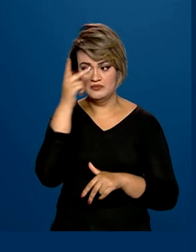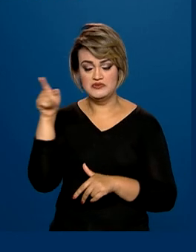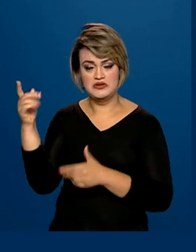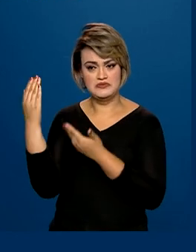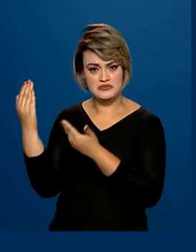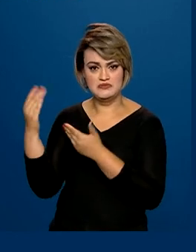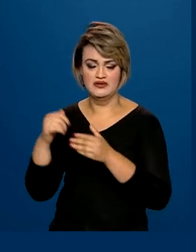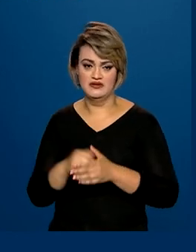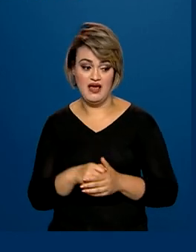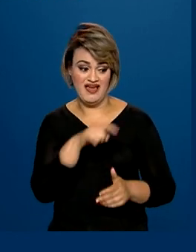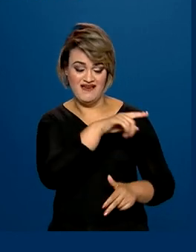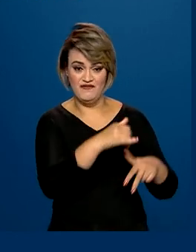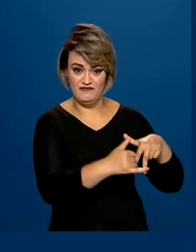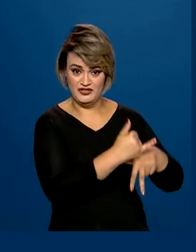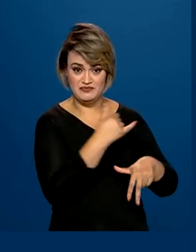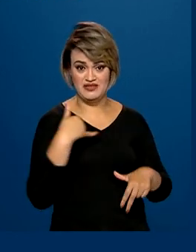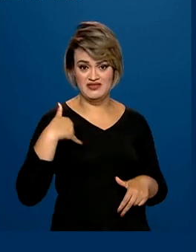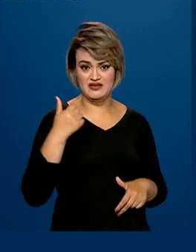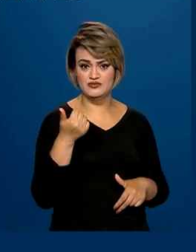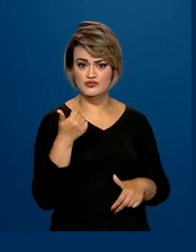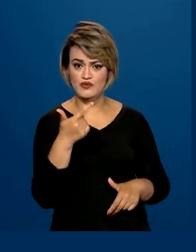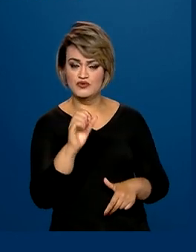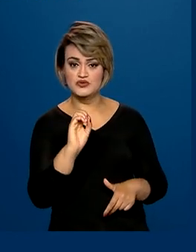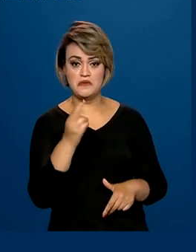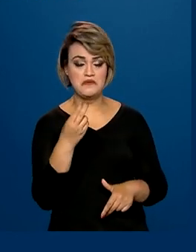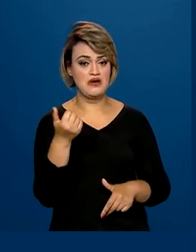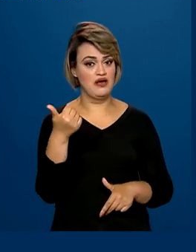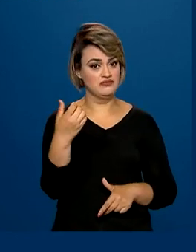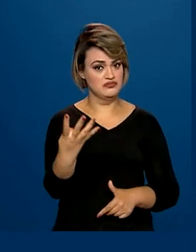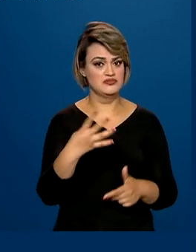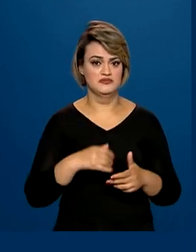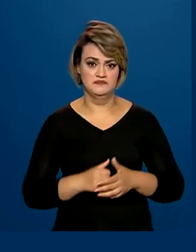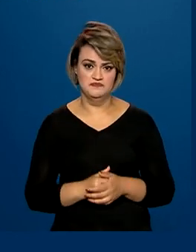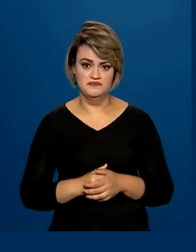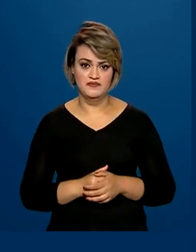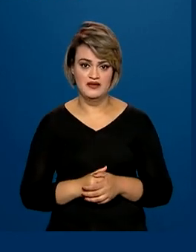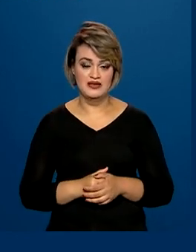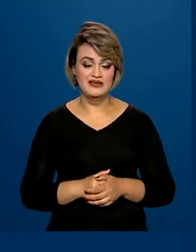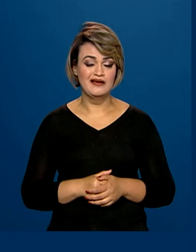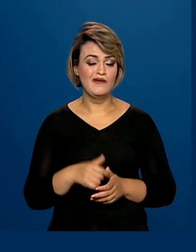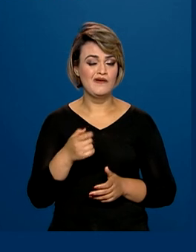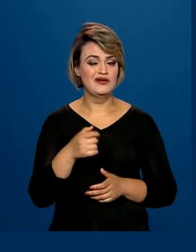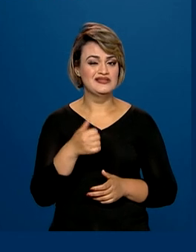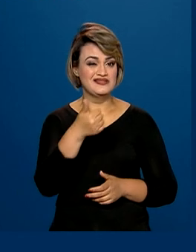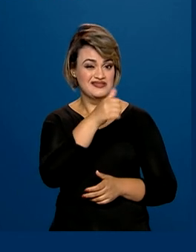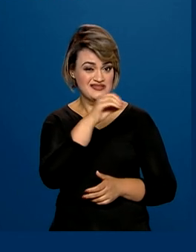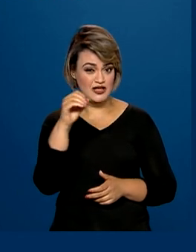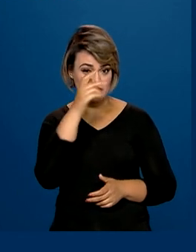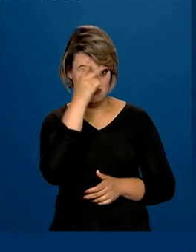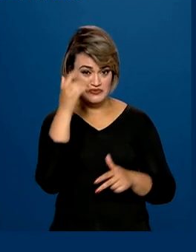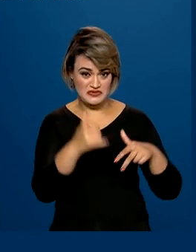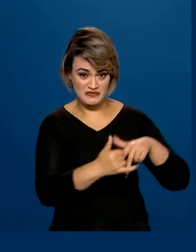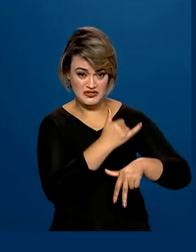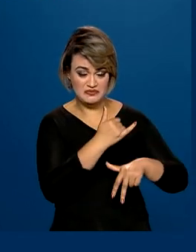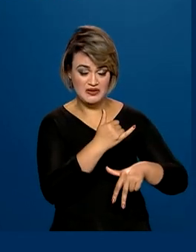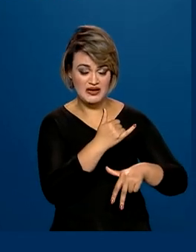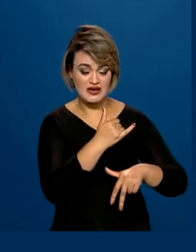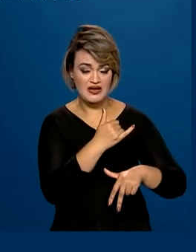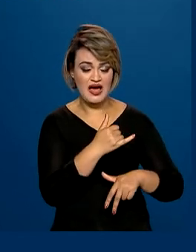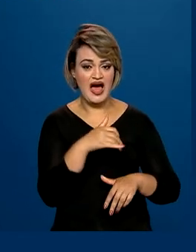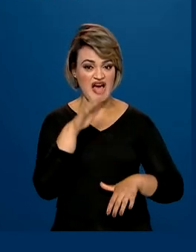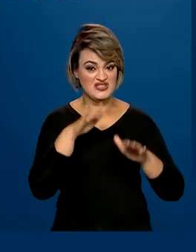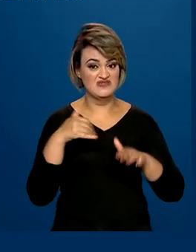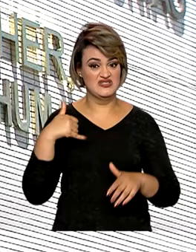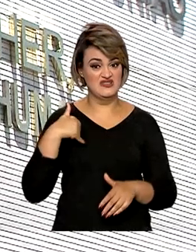parte das vítimas tem entre 12 e 14 anos. E quase 100 vítimas têm até um